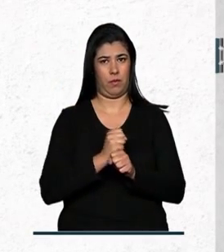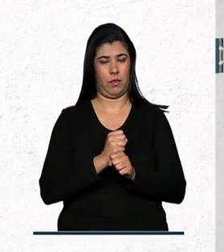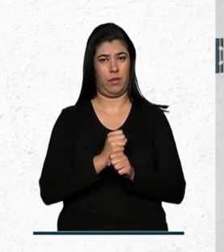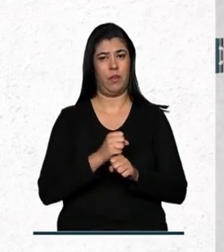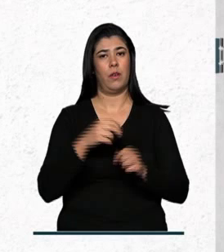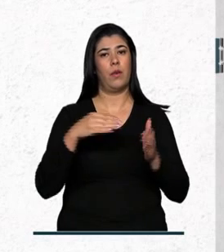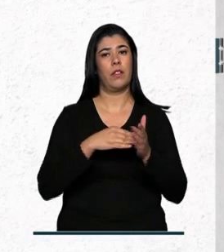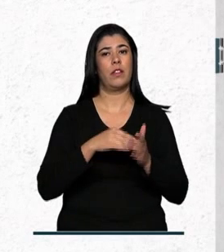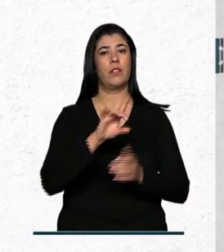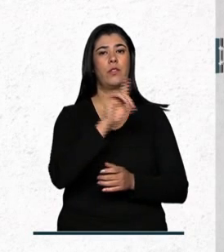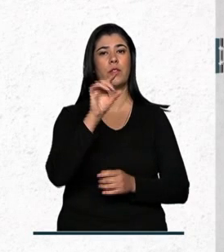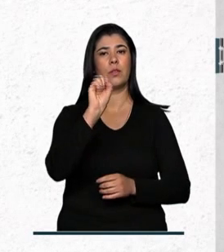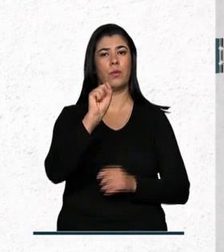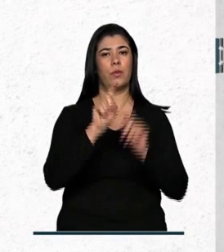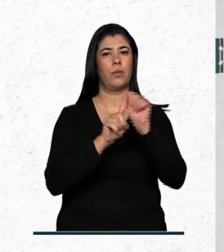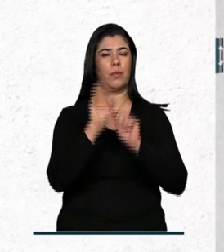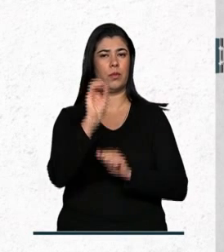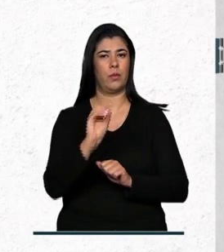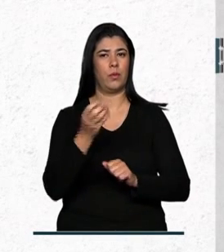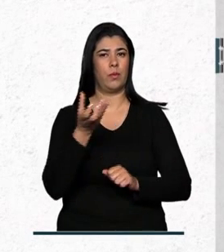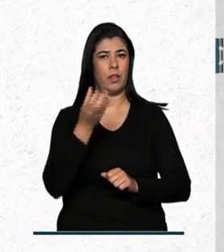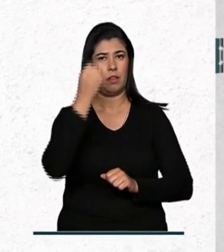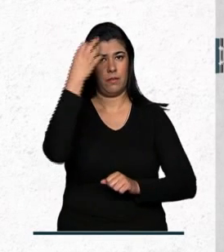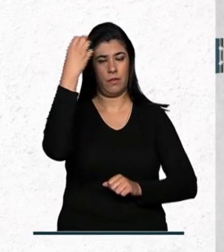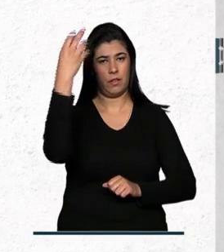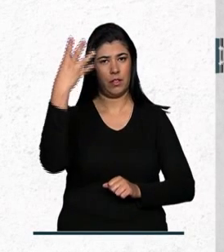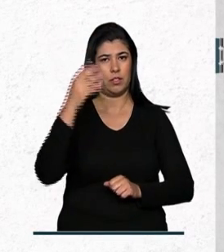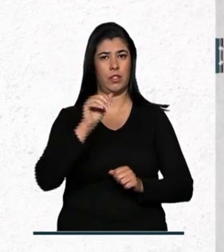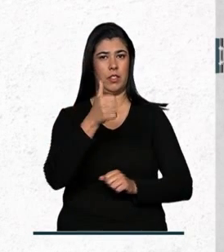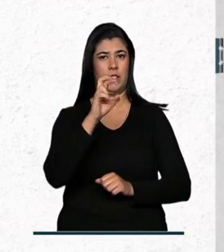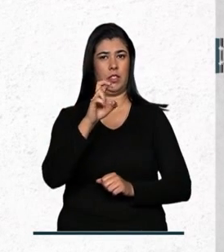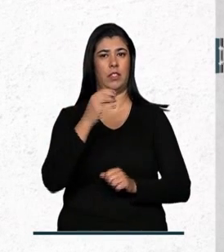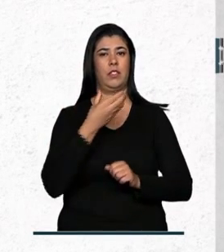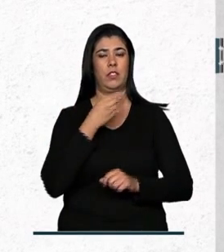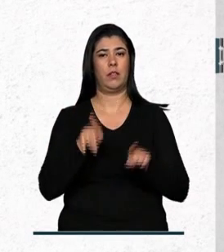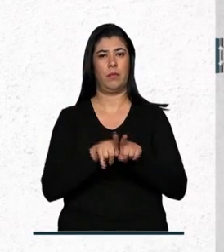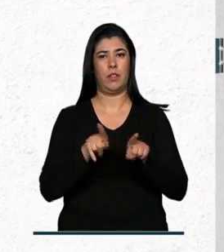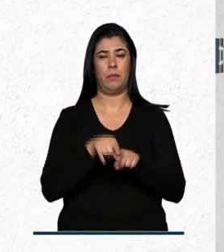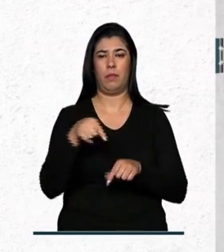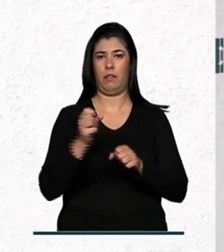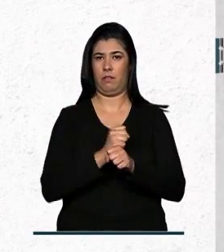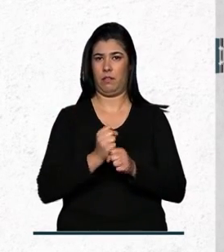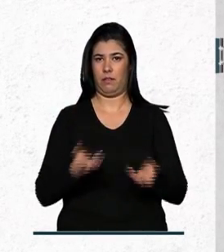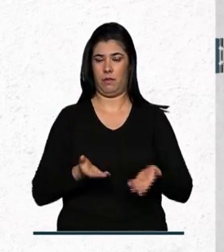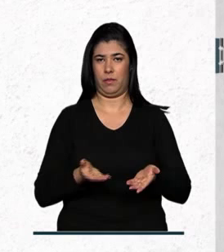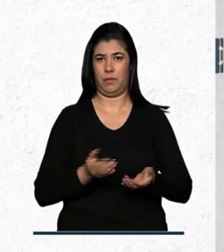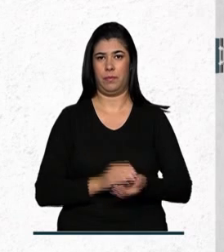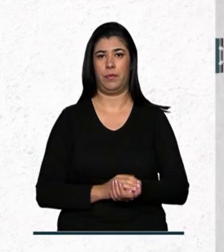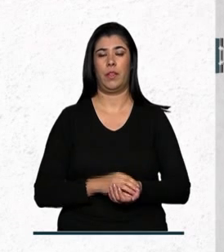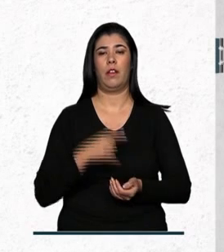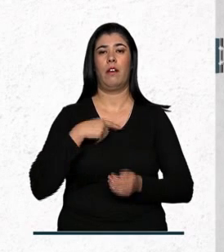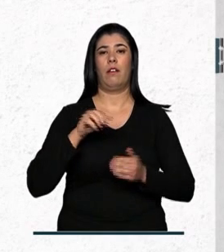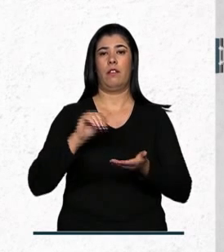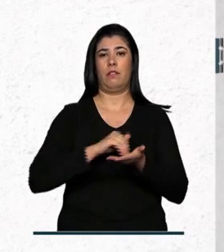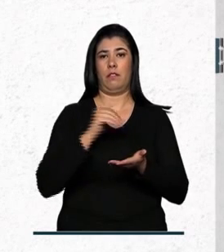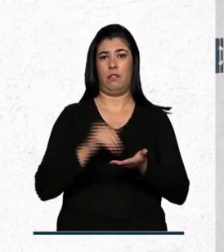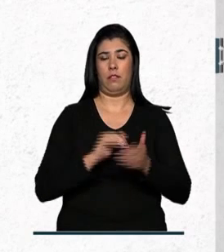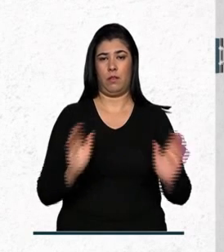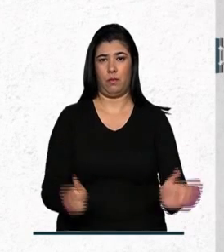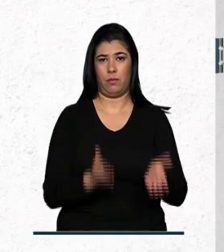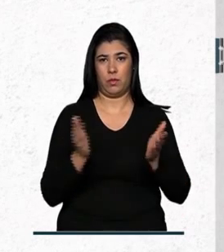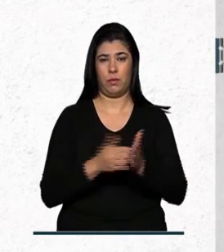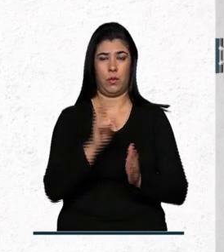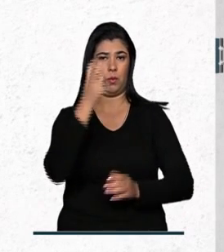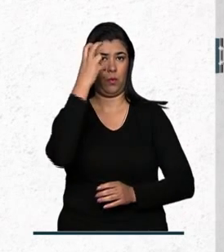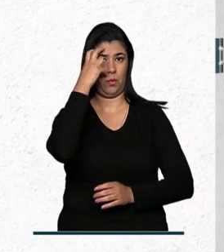ou até 8 de outubro, para viagens a partir de 15 de dezembro, também de 2015. A Secretaria de Fomento e